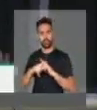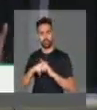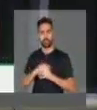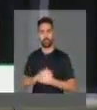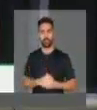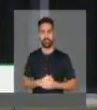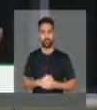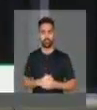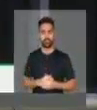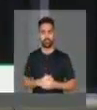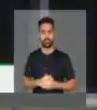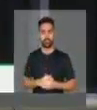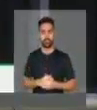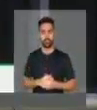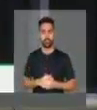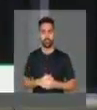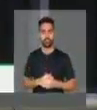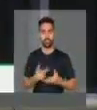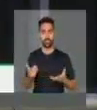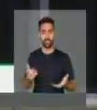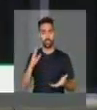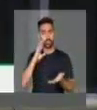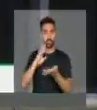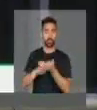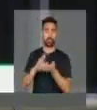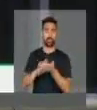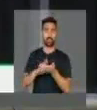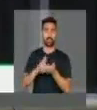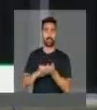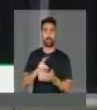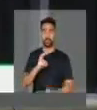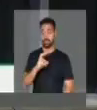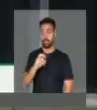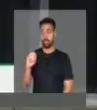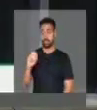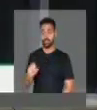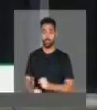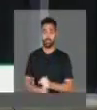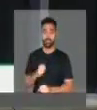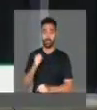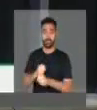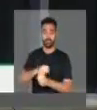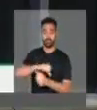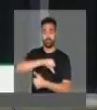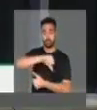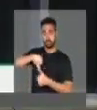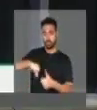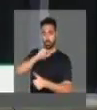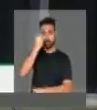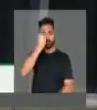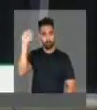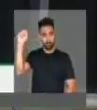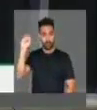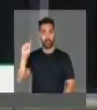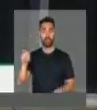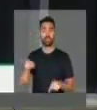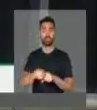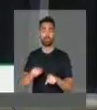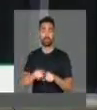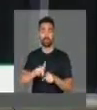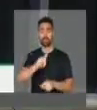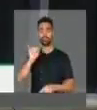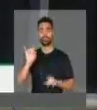aqui nesta homenagem aos 500 anos da reforma protestante e ao dia